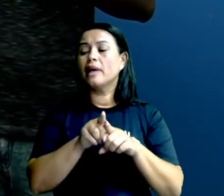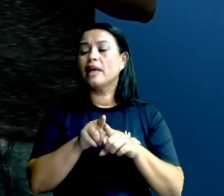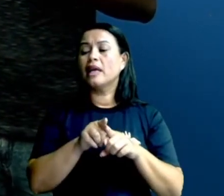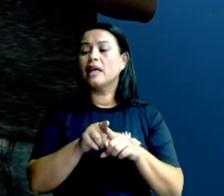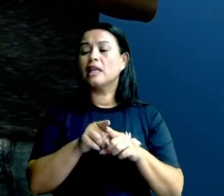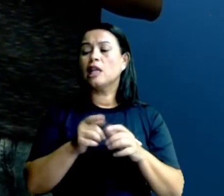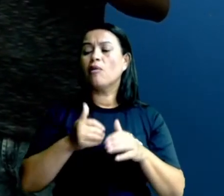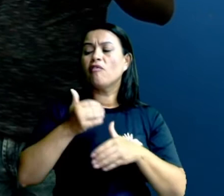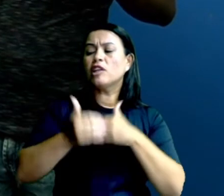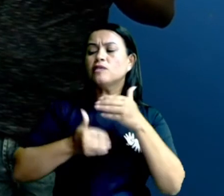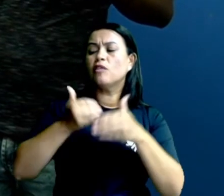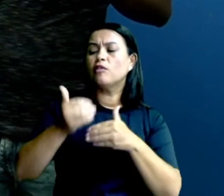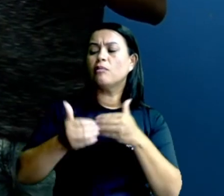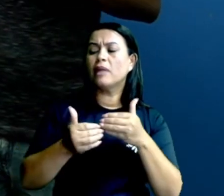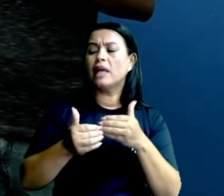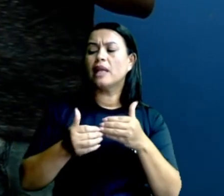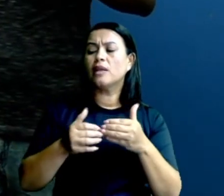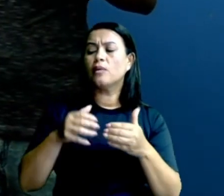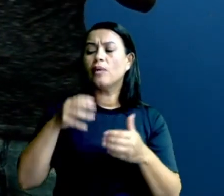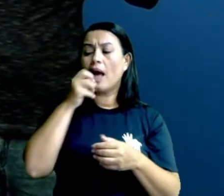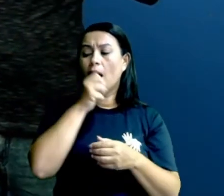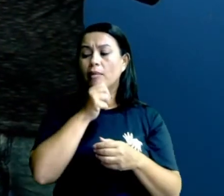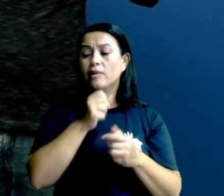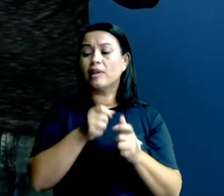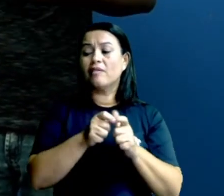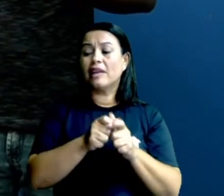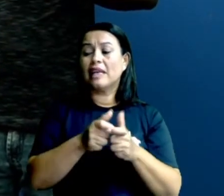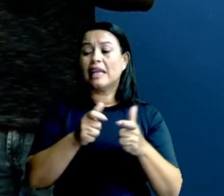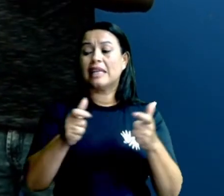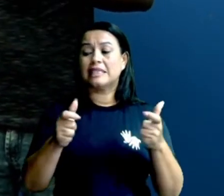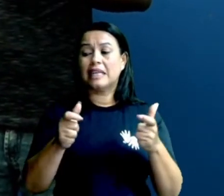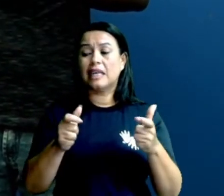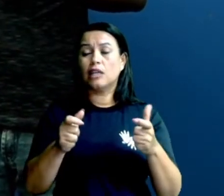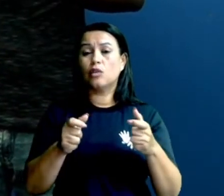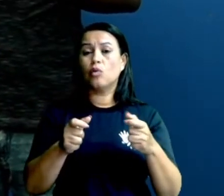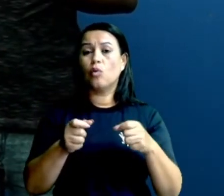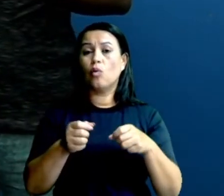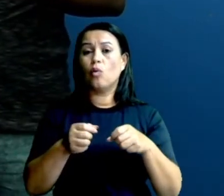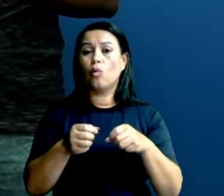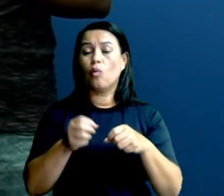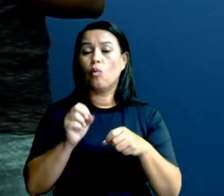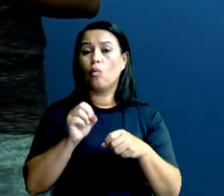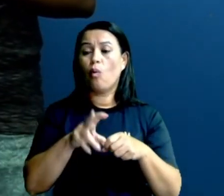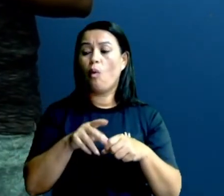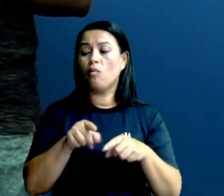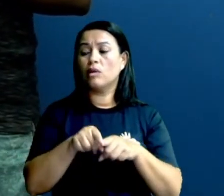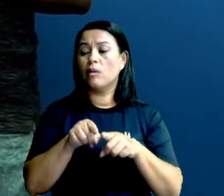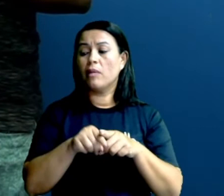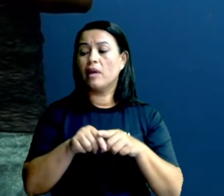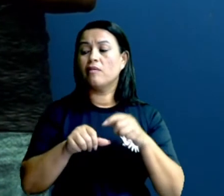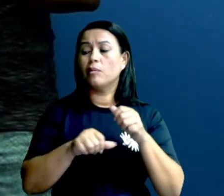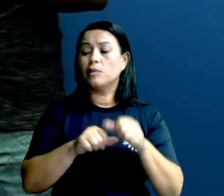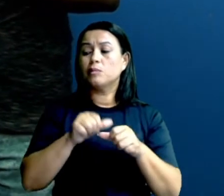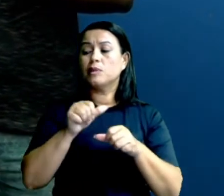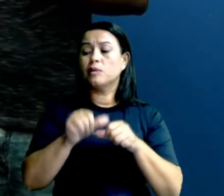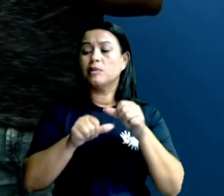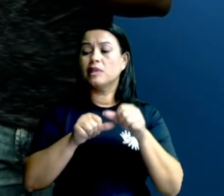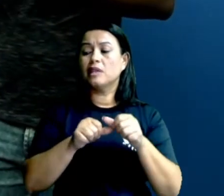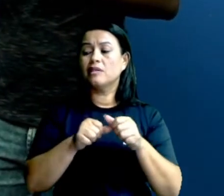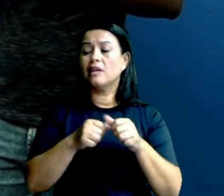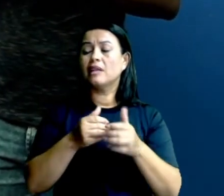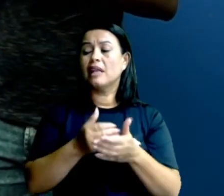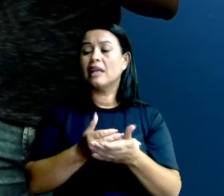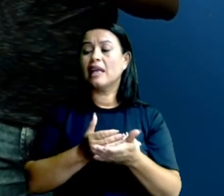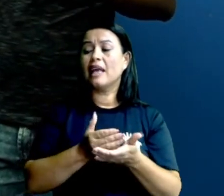uma fase de desenvolvimento mais direta, que ele vai crescendo do ovo, sem mudar de fase, vai crescendo, crescendo, até chegar à vida